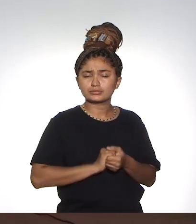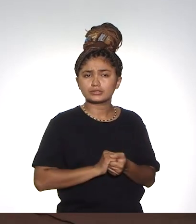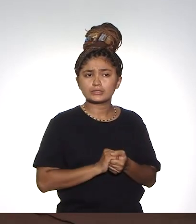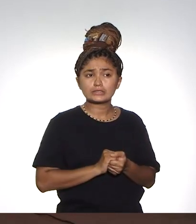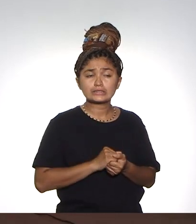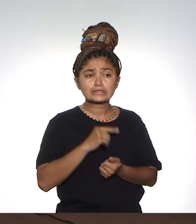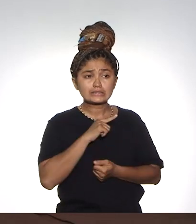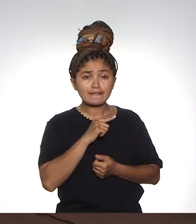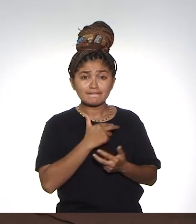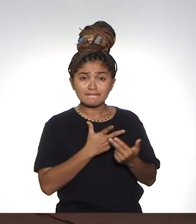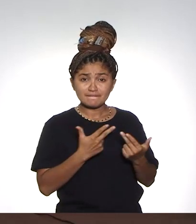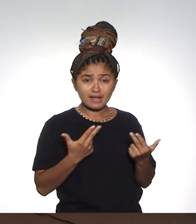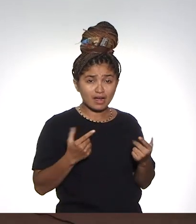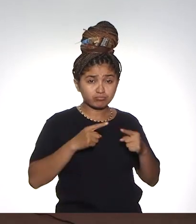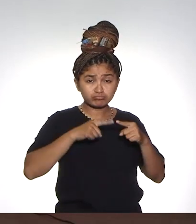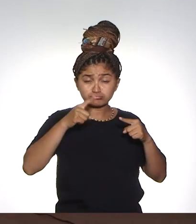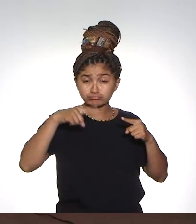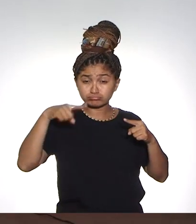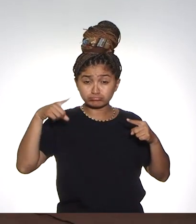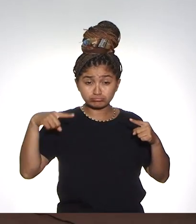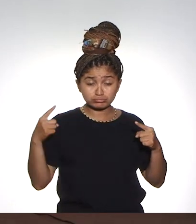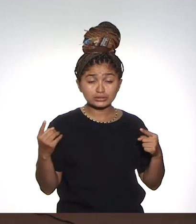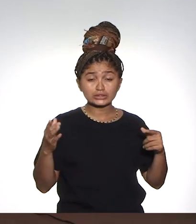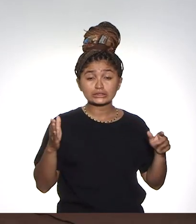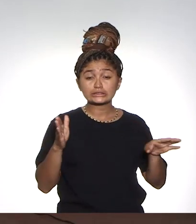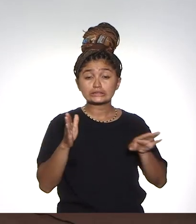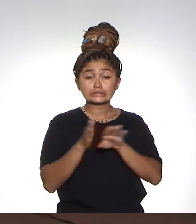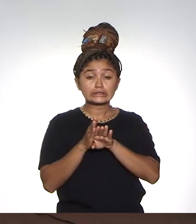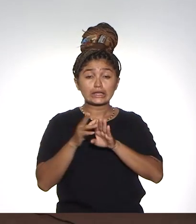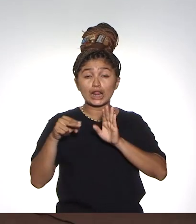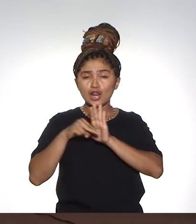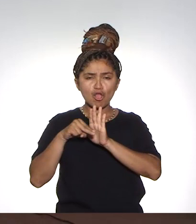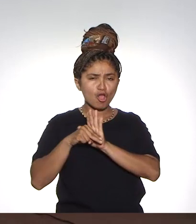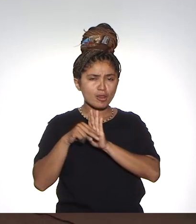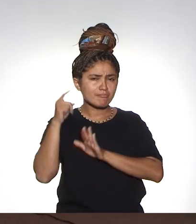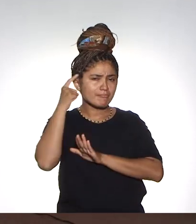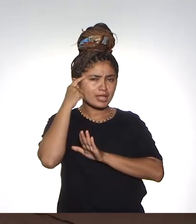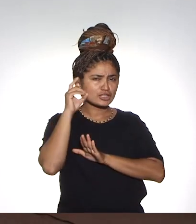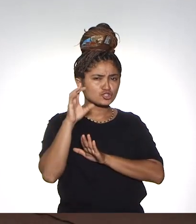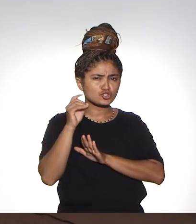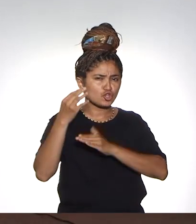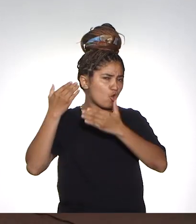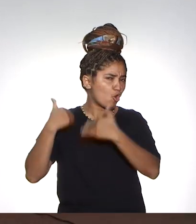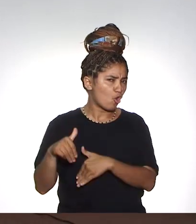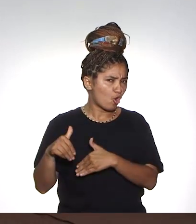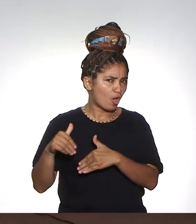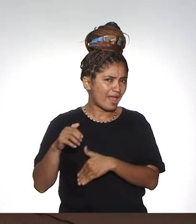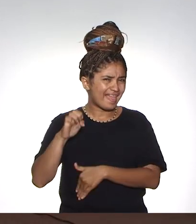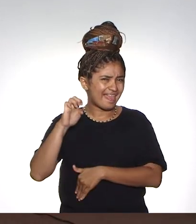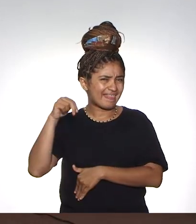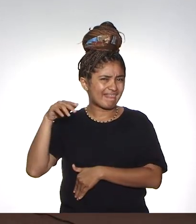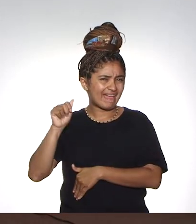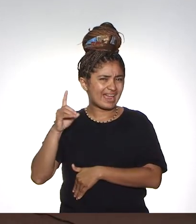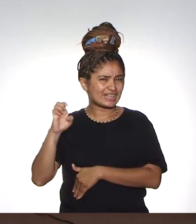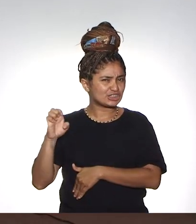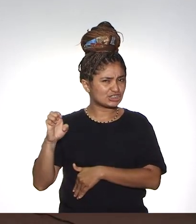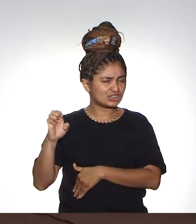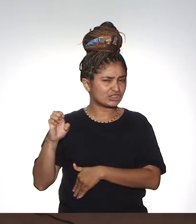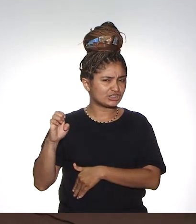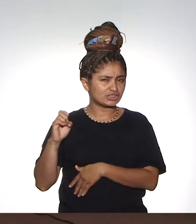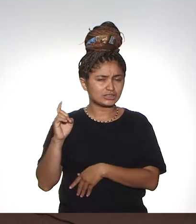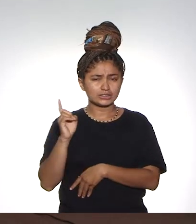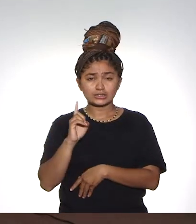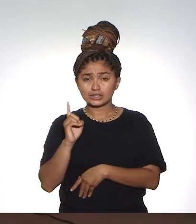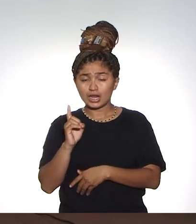tem um monte de variáveis que chegam a esses conceitos, muitas pessoas acham que é só a prova do